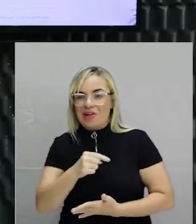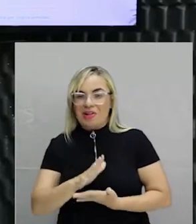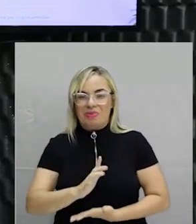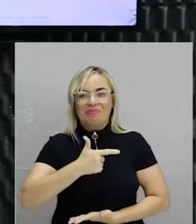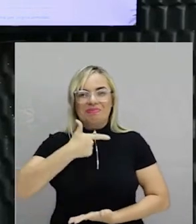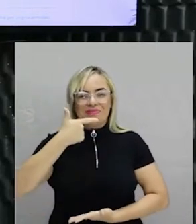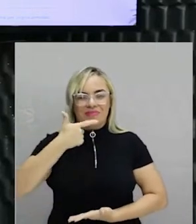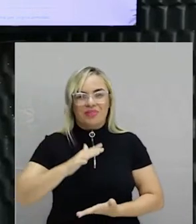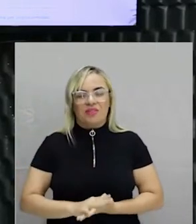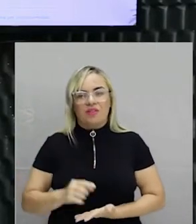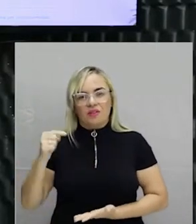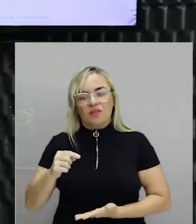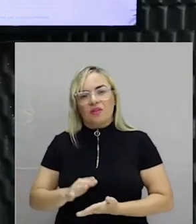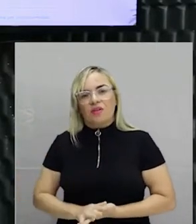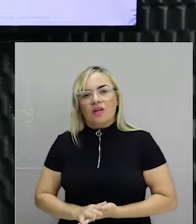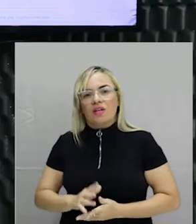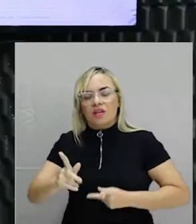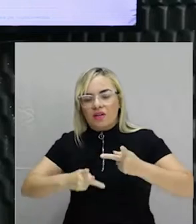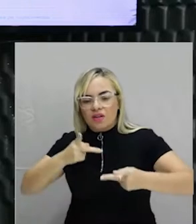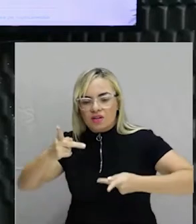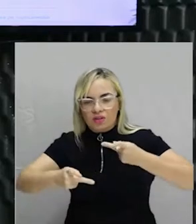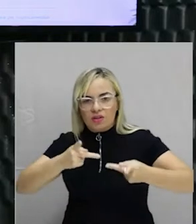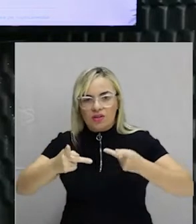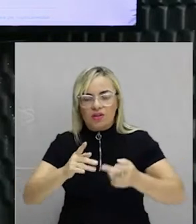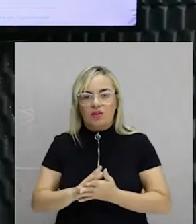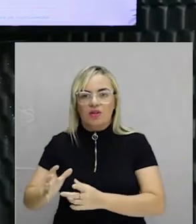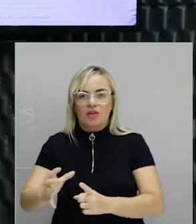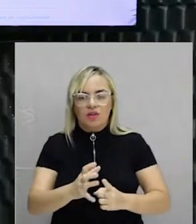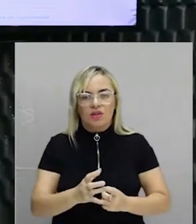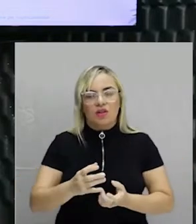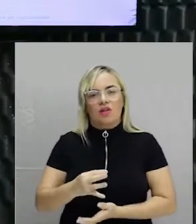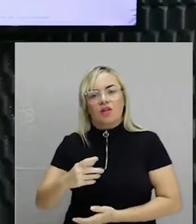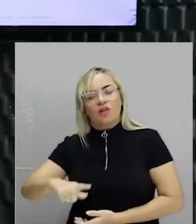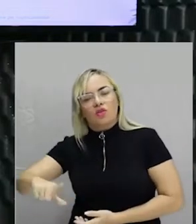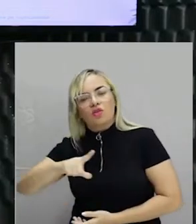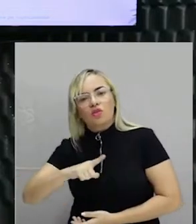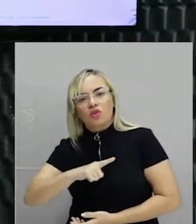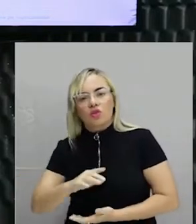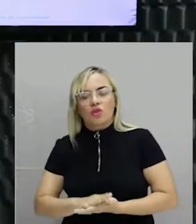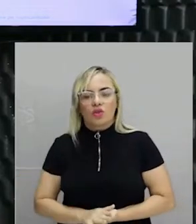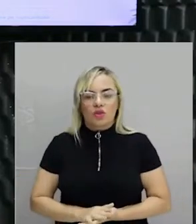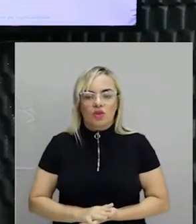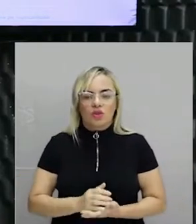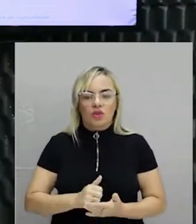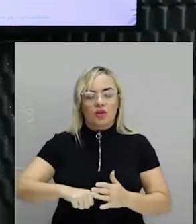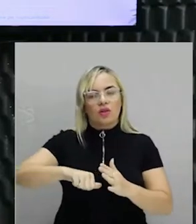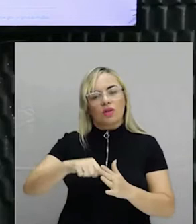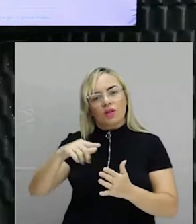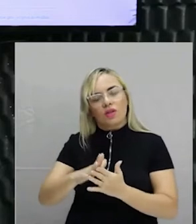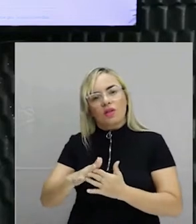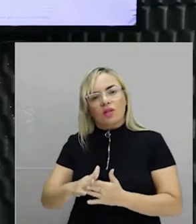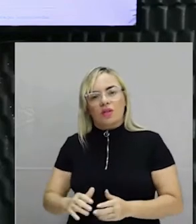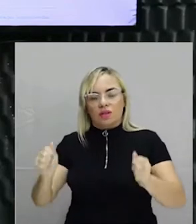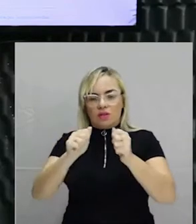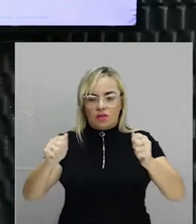expressão, ela advém do fato de que havia contrabando... Olha só. Dentro das estátuas barrocas brasileiras.